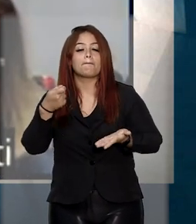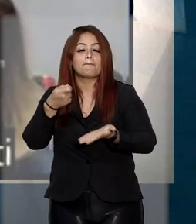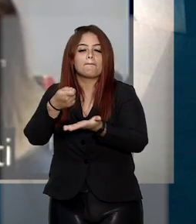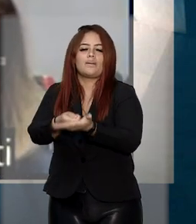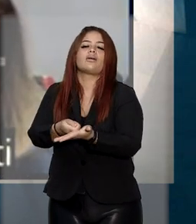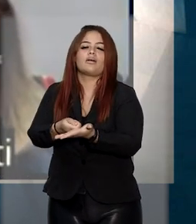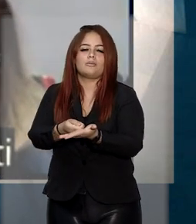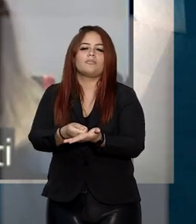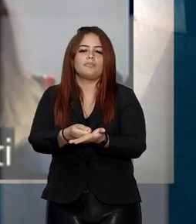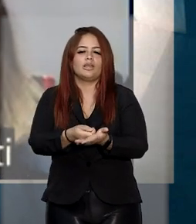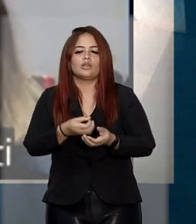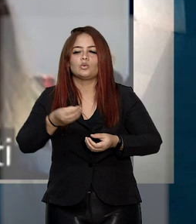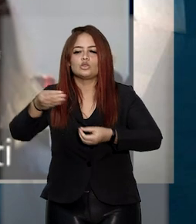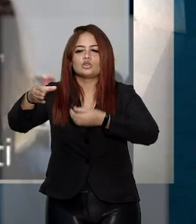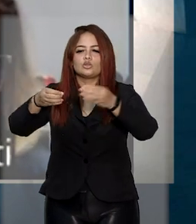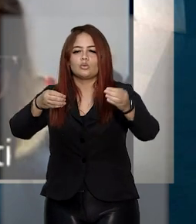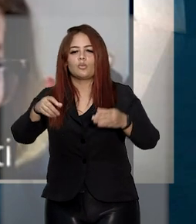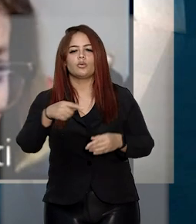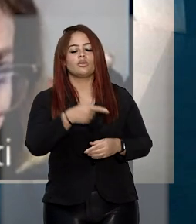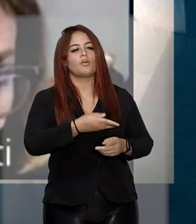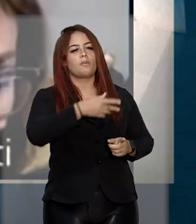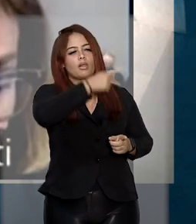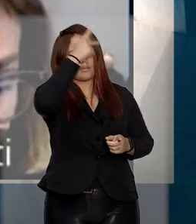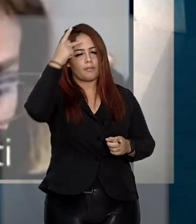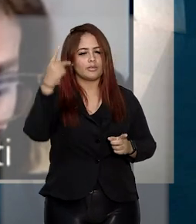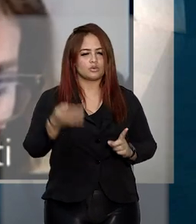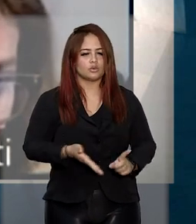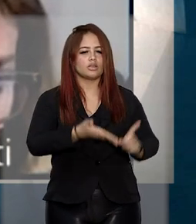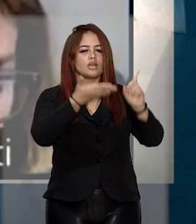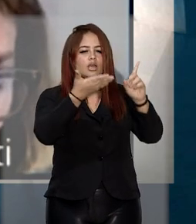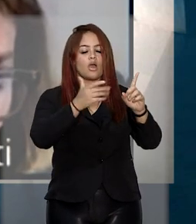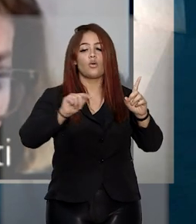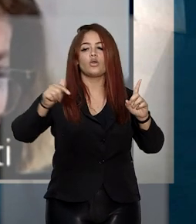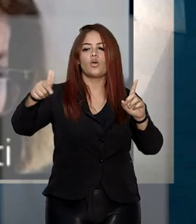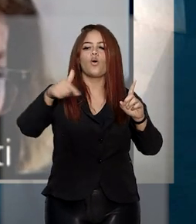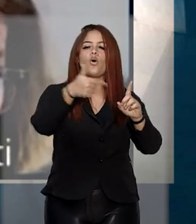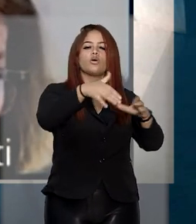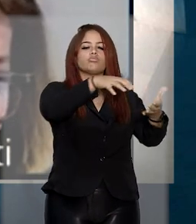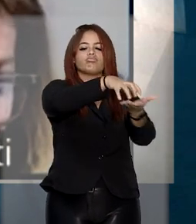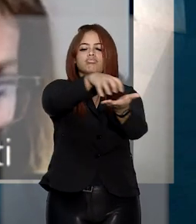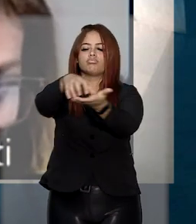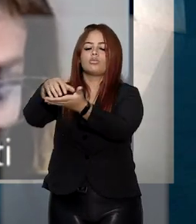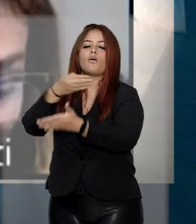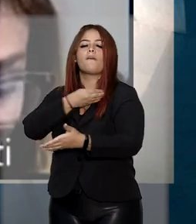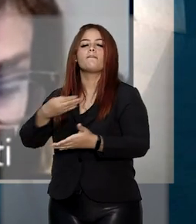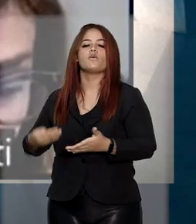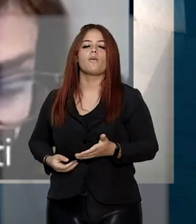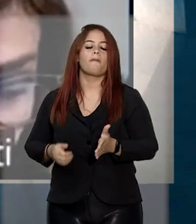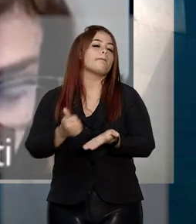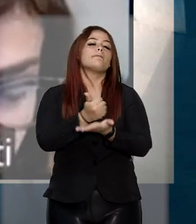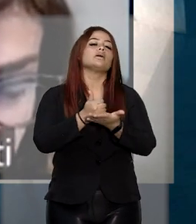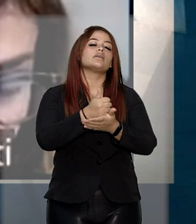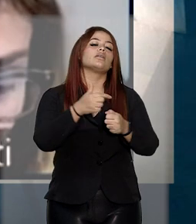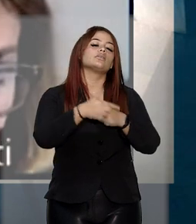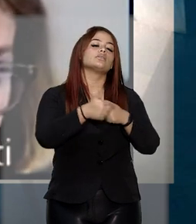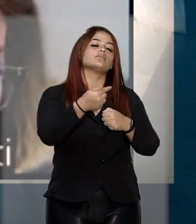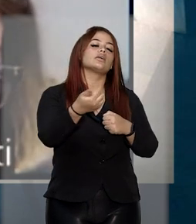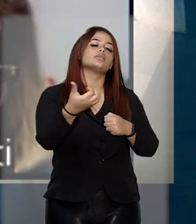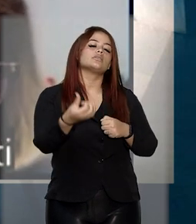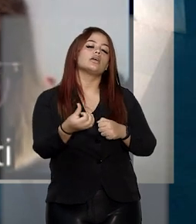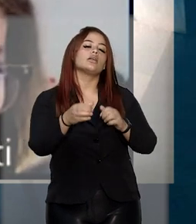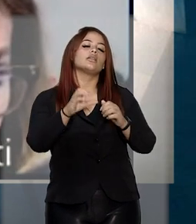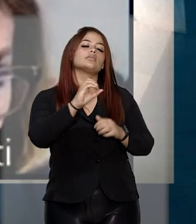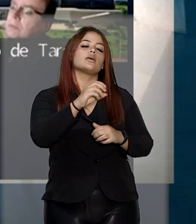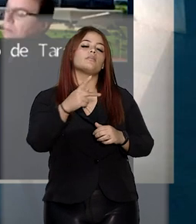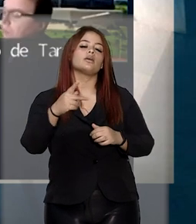supostamente distribuídas por esses dirigentes a outros agentes públicos com base no artigo 76 do Código de